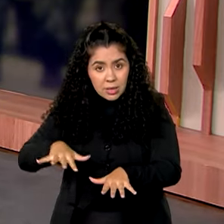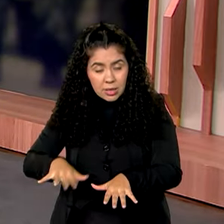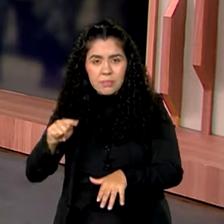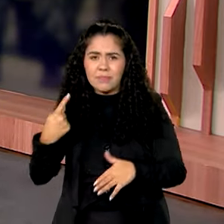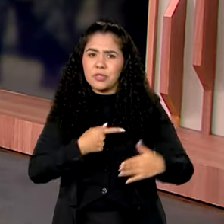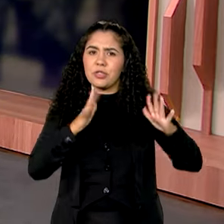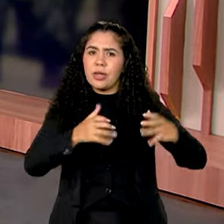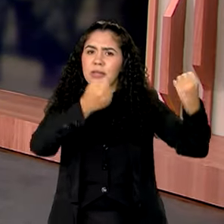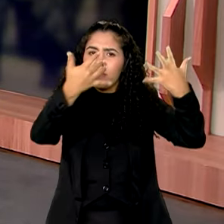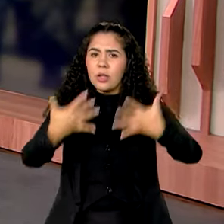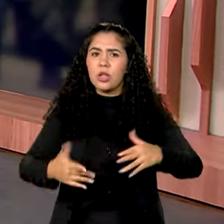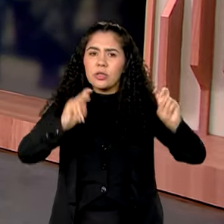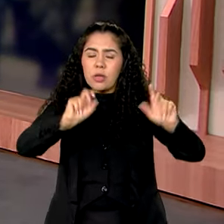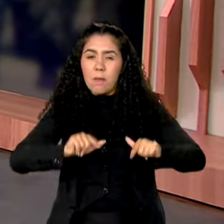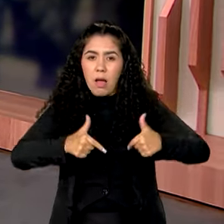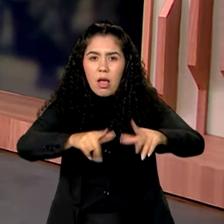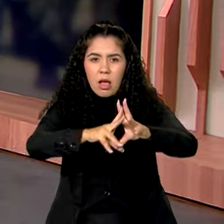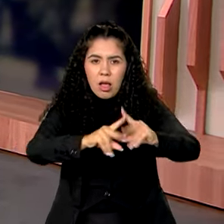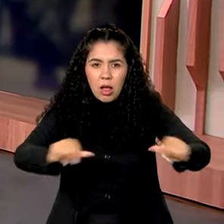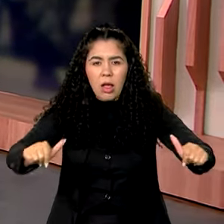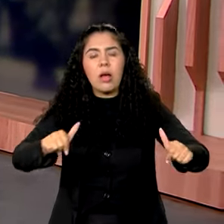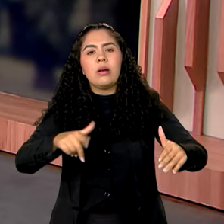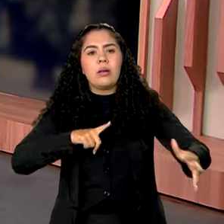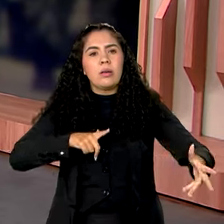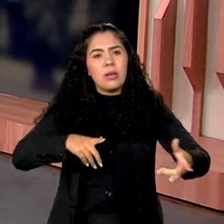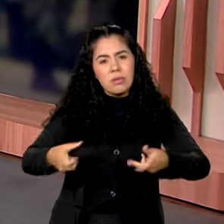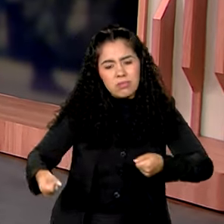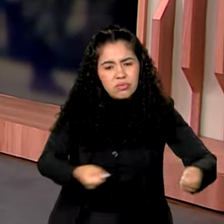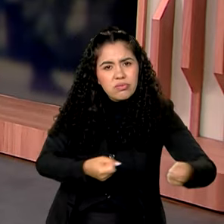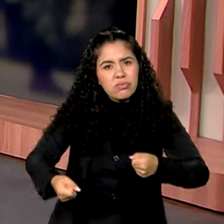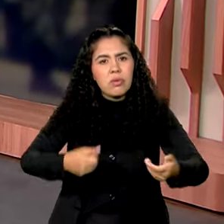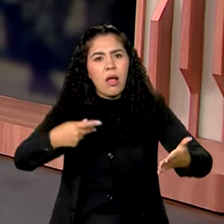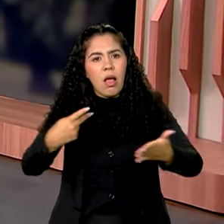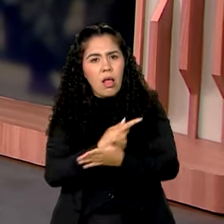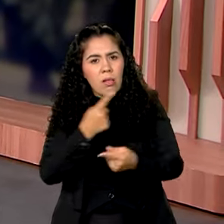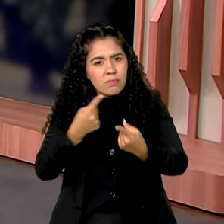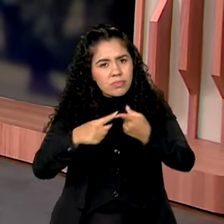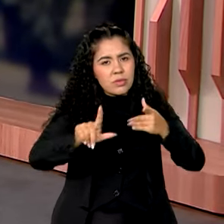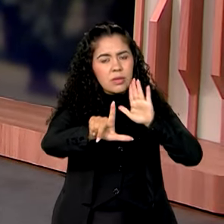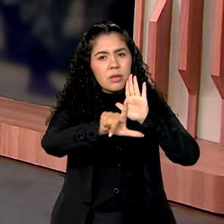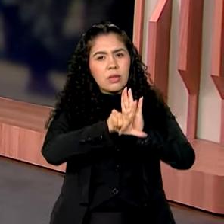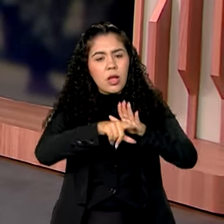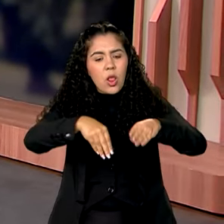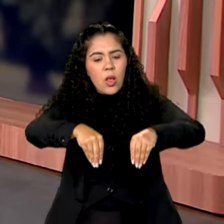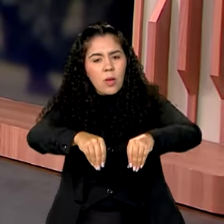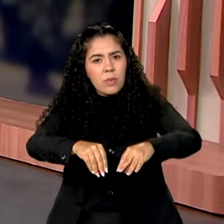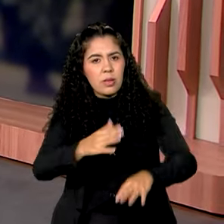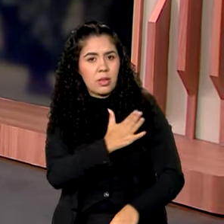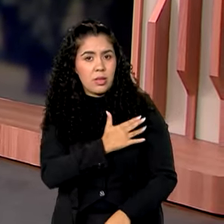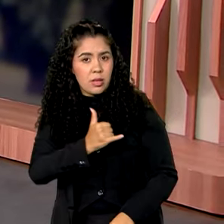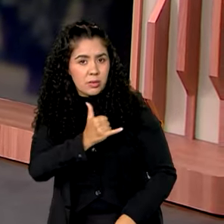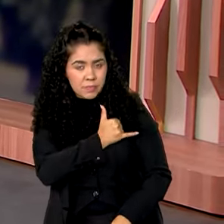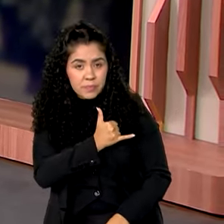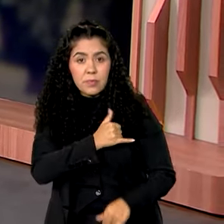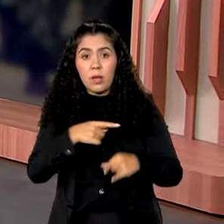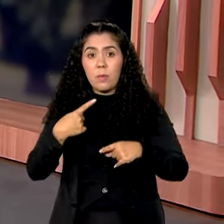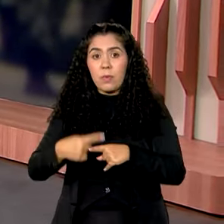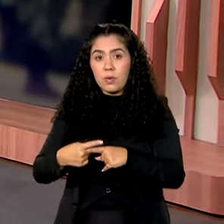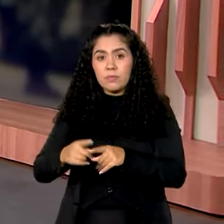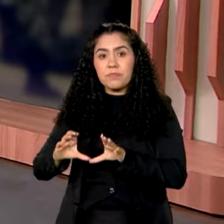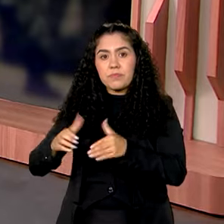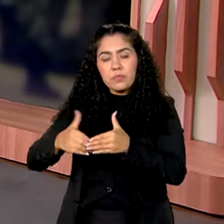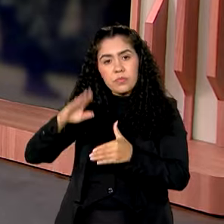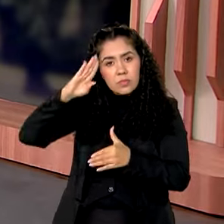das ações de combate ao garimpo ilegal em terra e anumã e a defesa dos povos indígenas, pois a Força Nacional de Segurança Pública